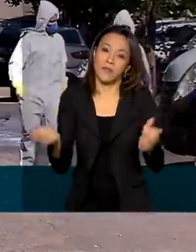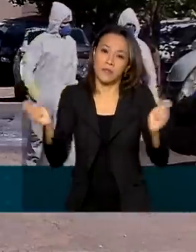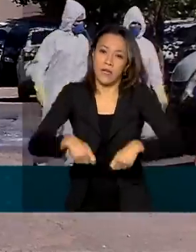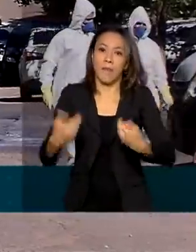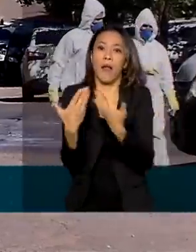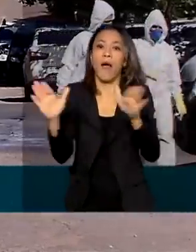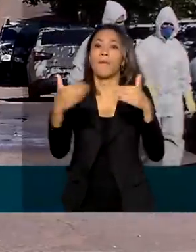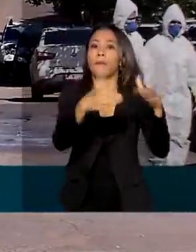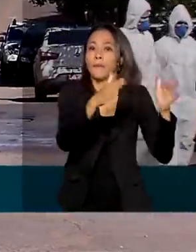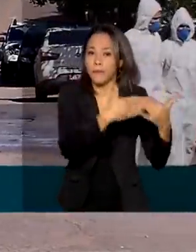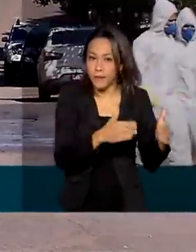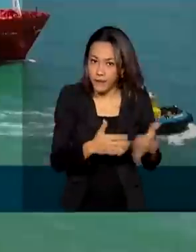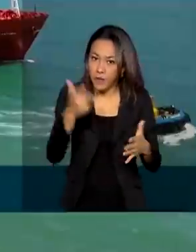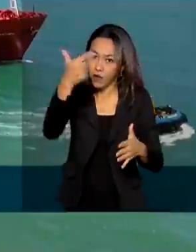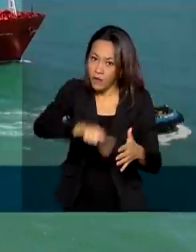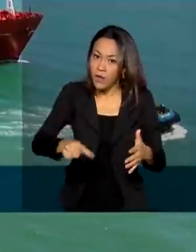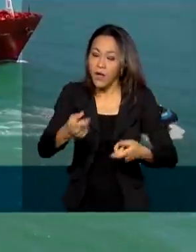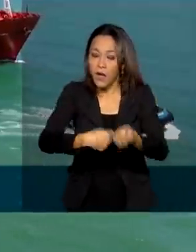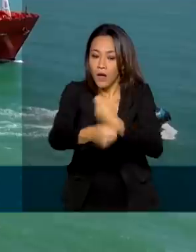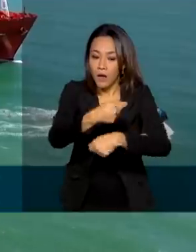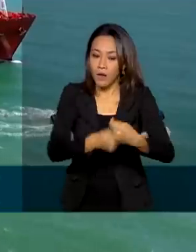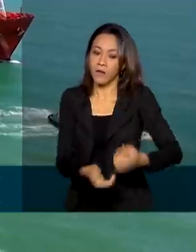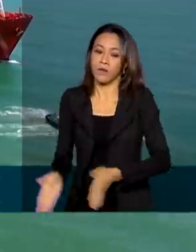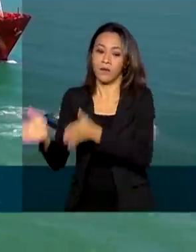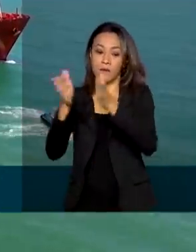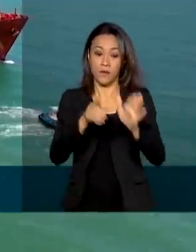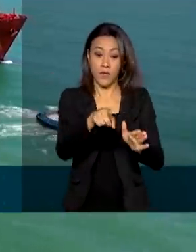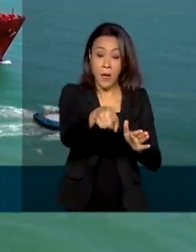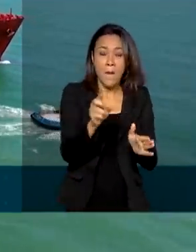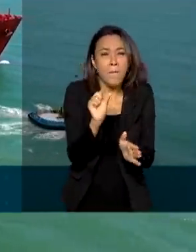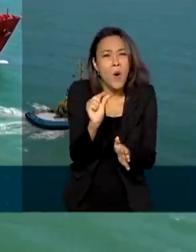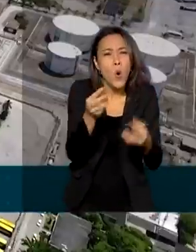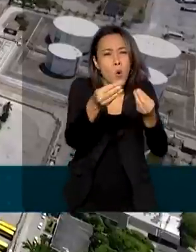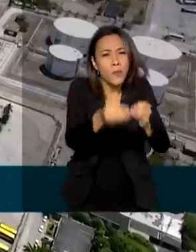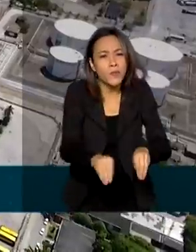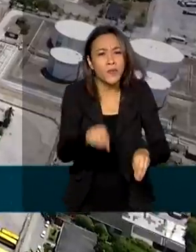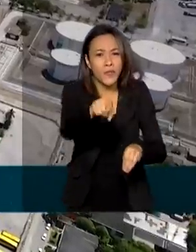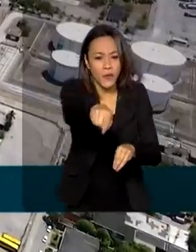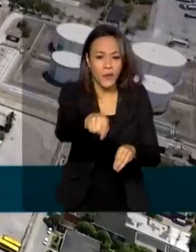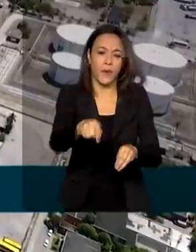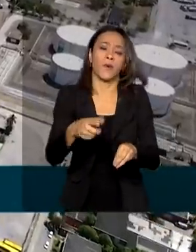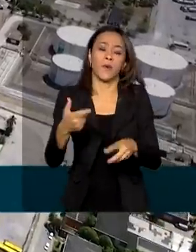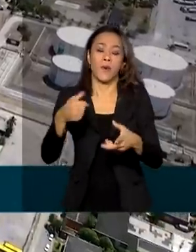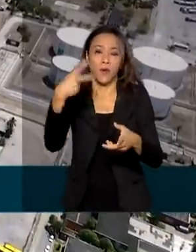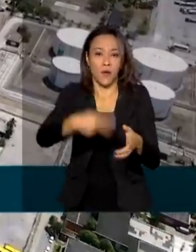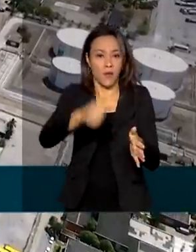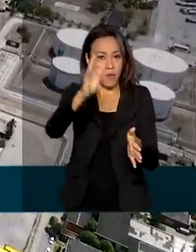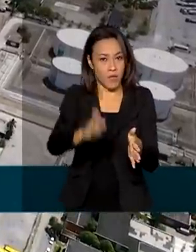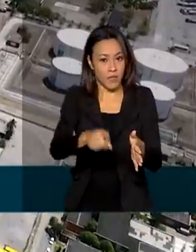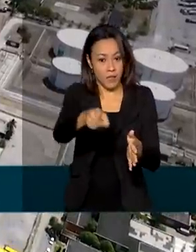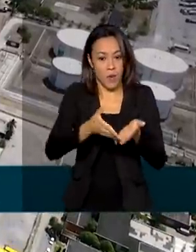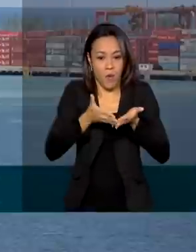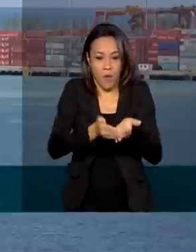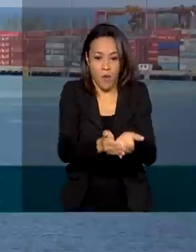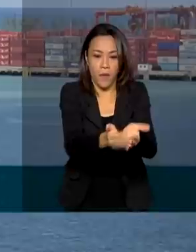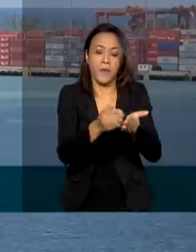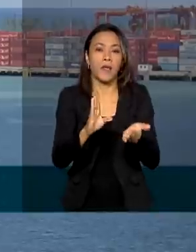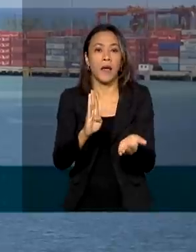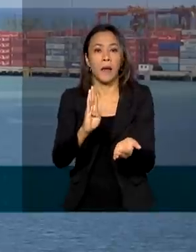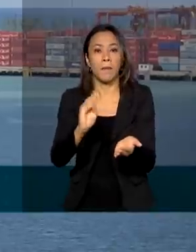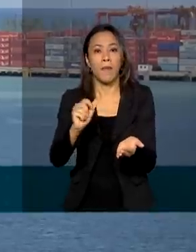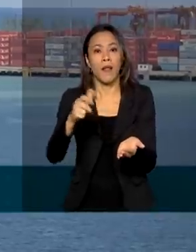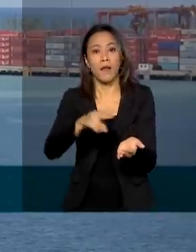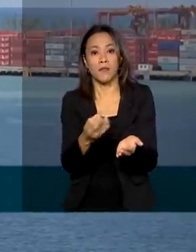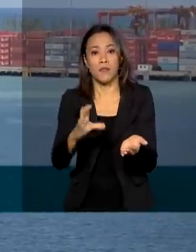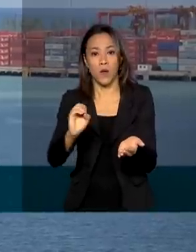A pandemia da Covid-19 pouco prejudicou a balança comercial brasileira, que deve registrar em 2021 saldo positivo